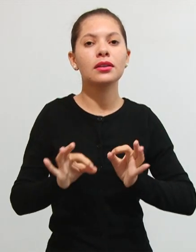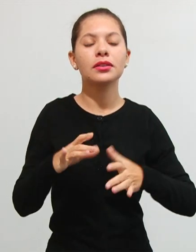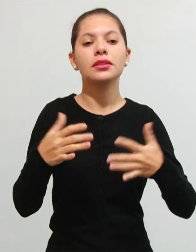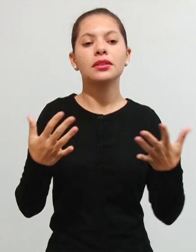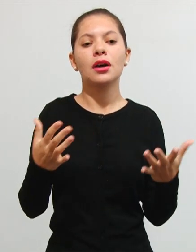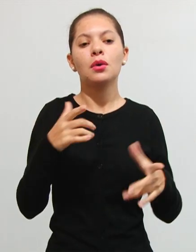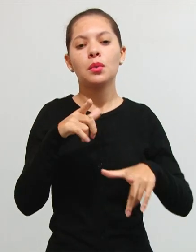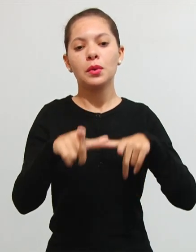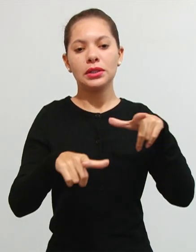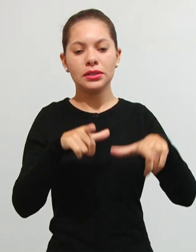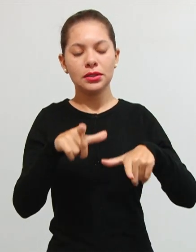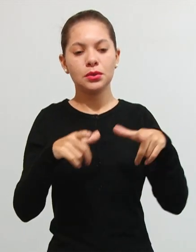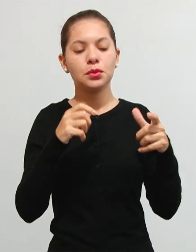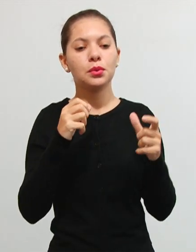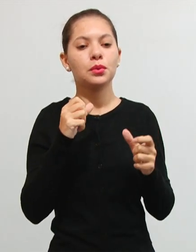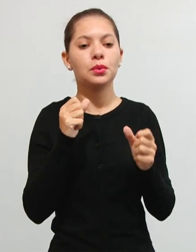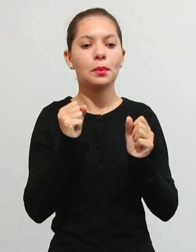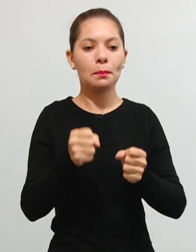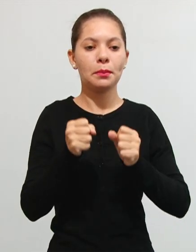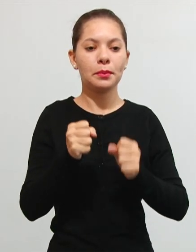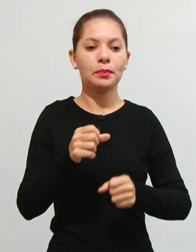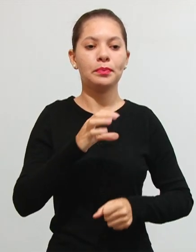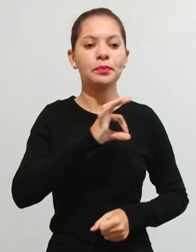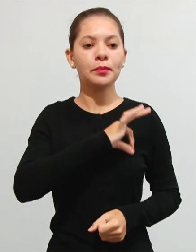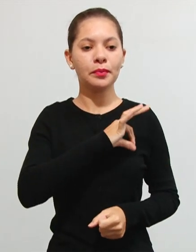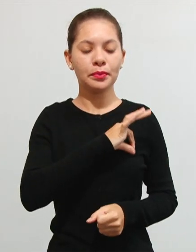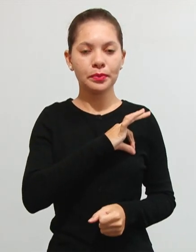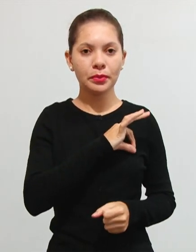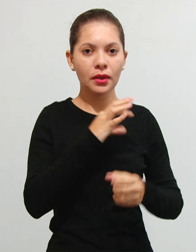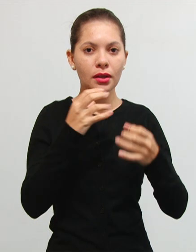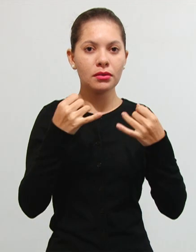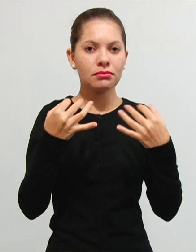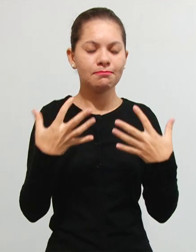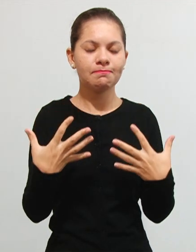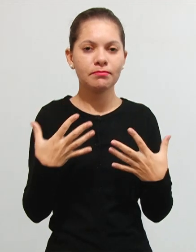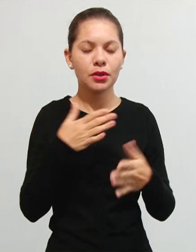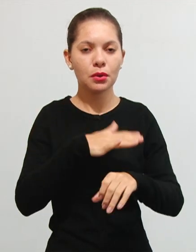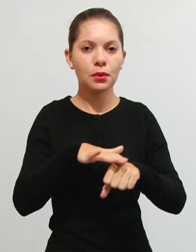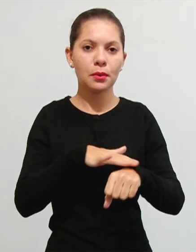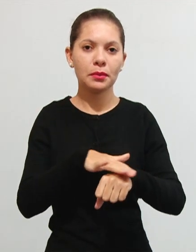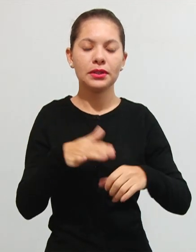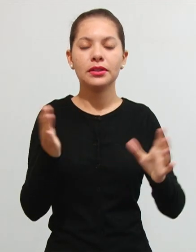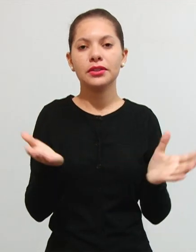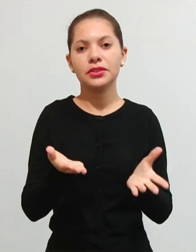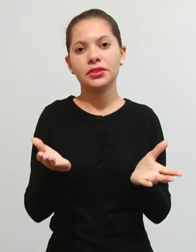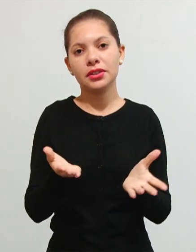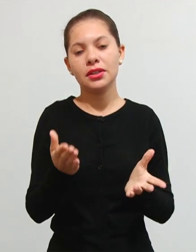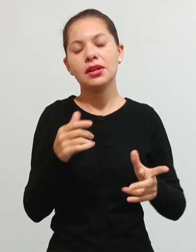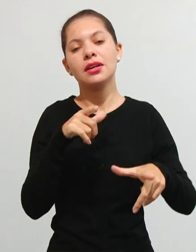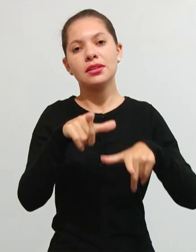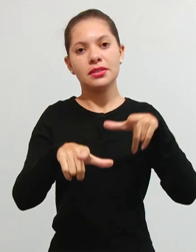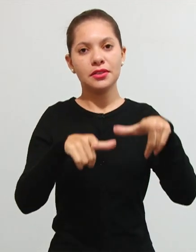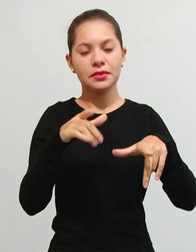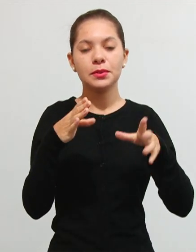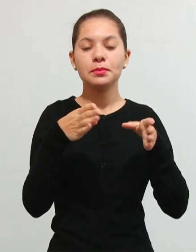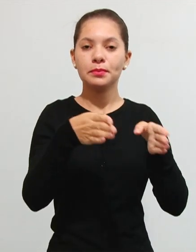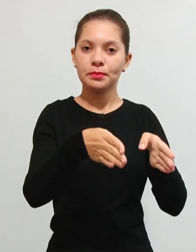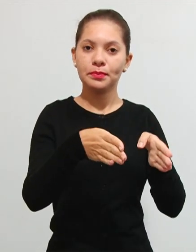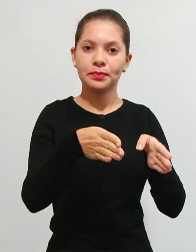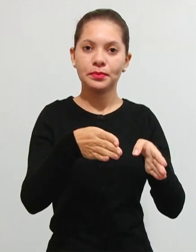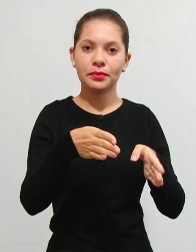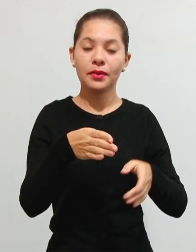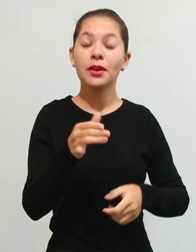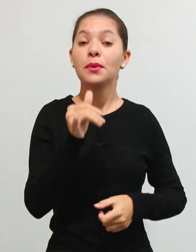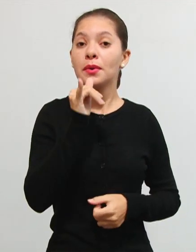polícia ou a prestação do serviço público específico. Foi o que eu acabei de comentar com vocês agora há pouco. Serviço específico. Vou